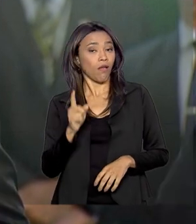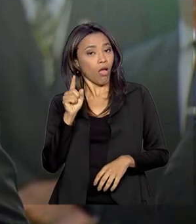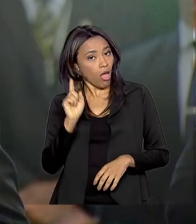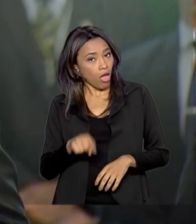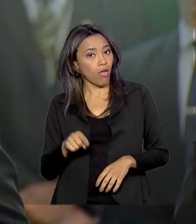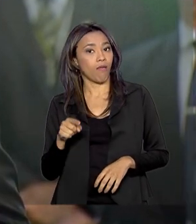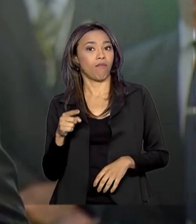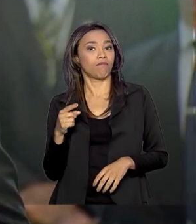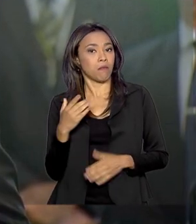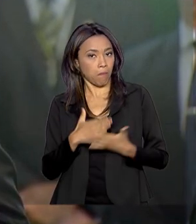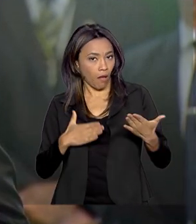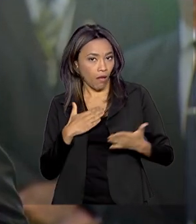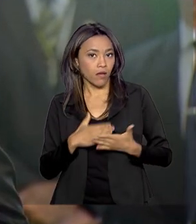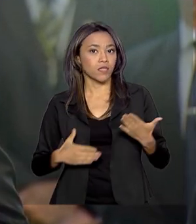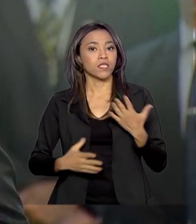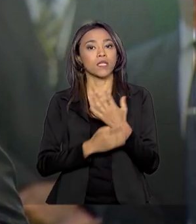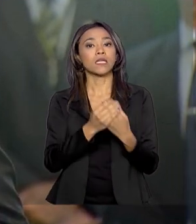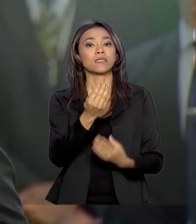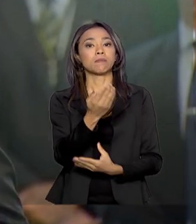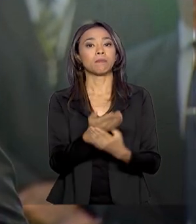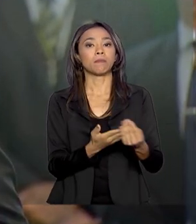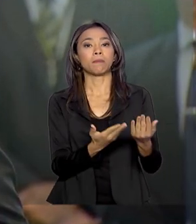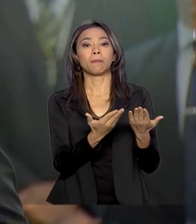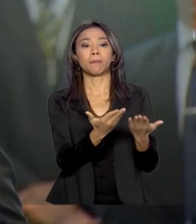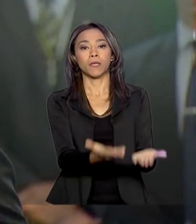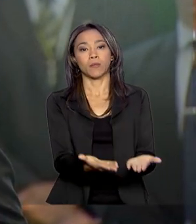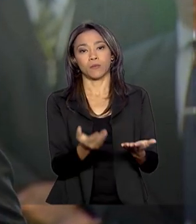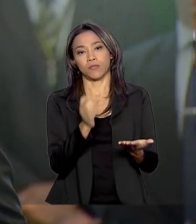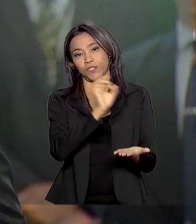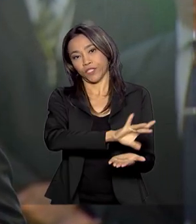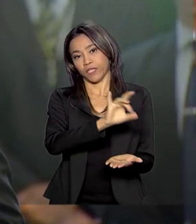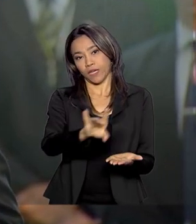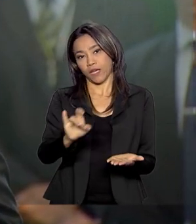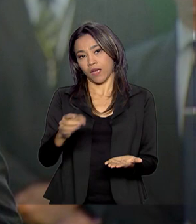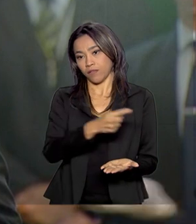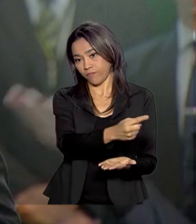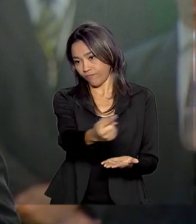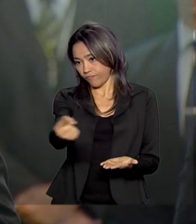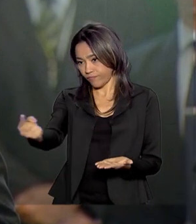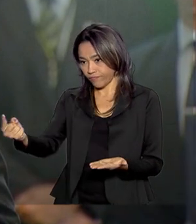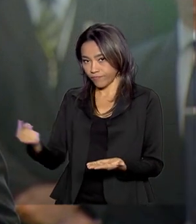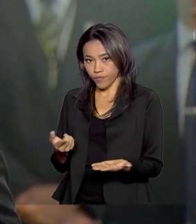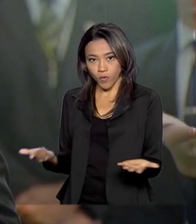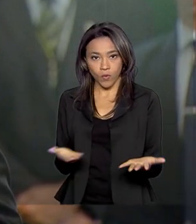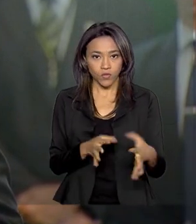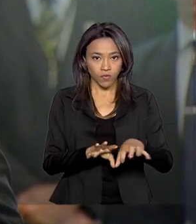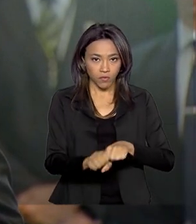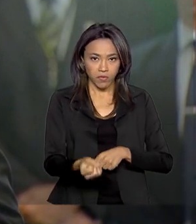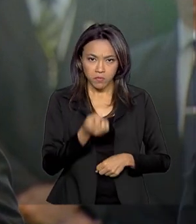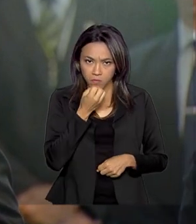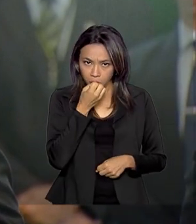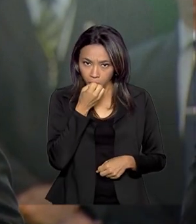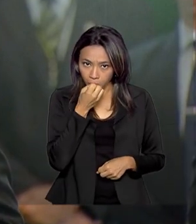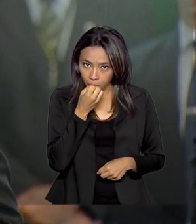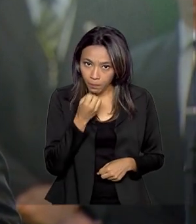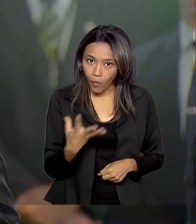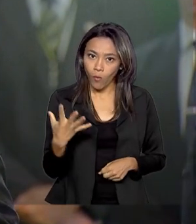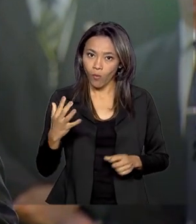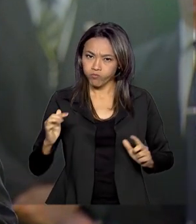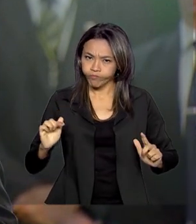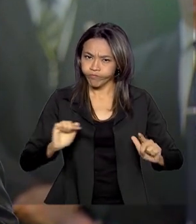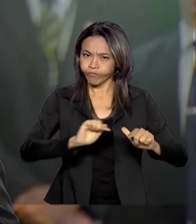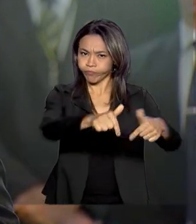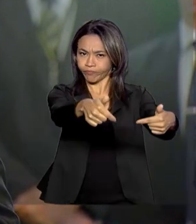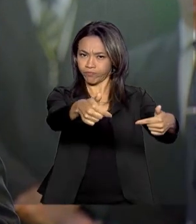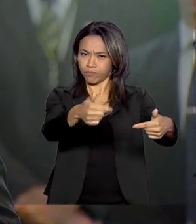mãos de cada um de vocês que está se formando hoje. Um bom inquérito, uma